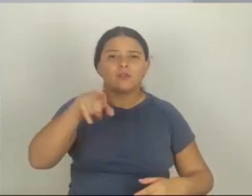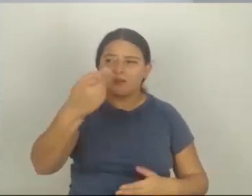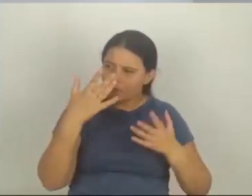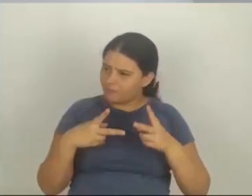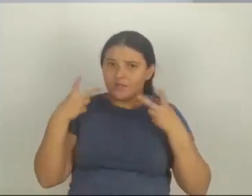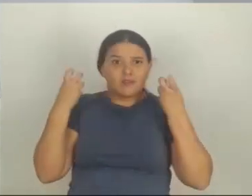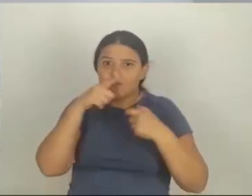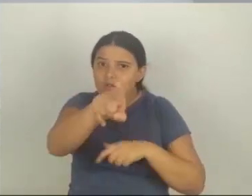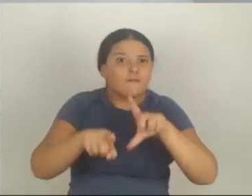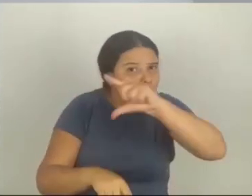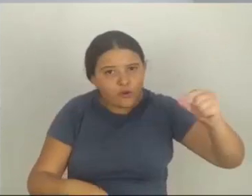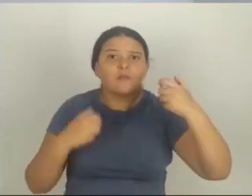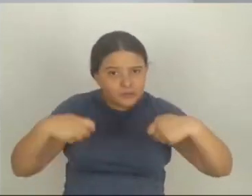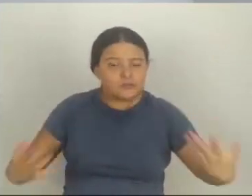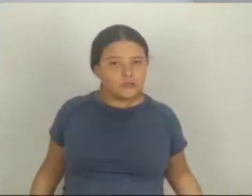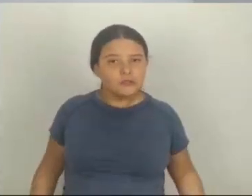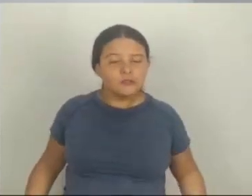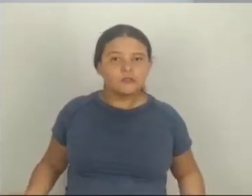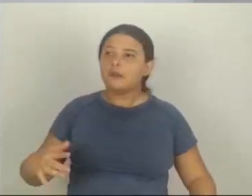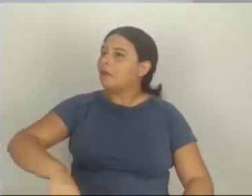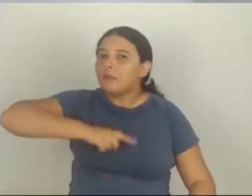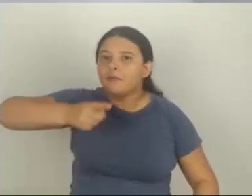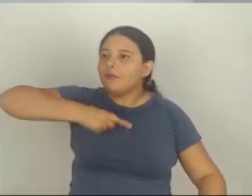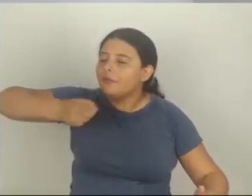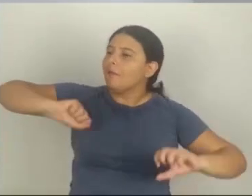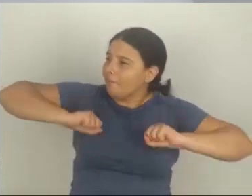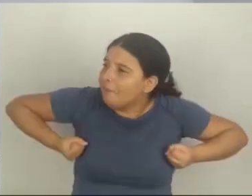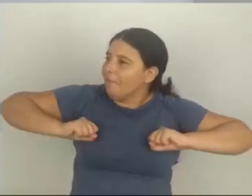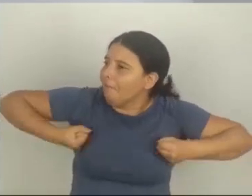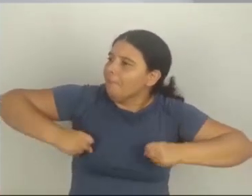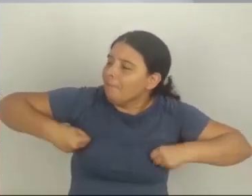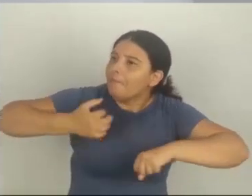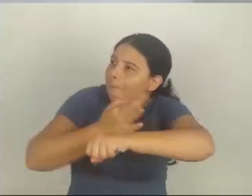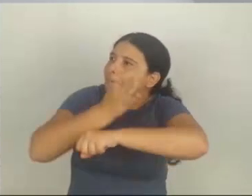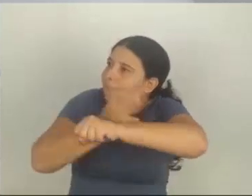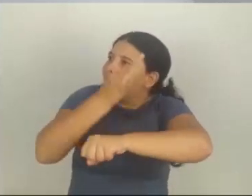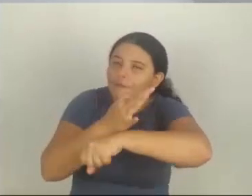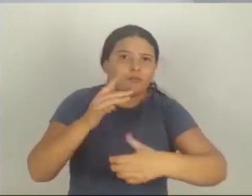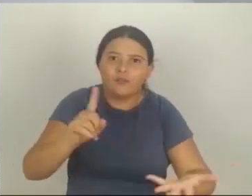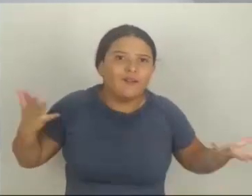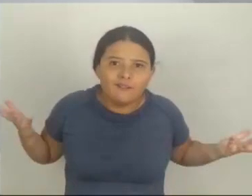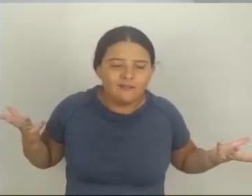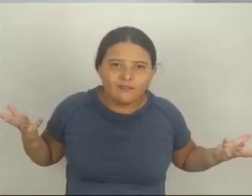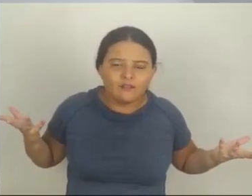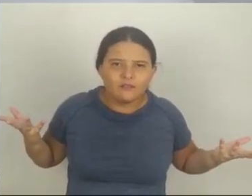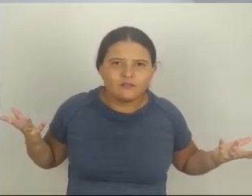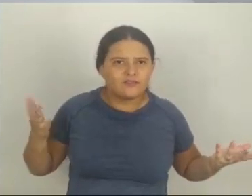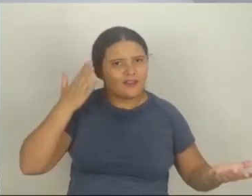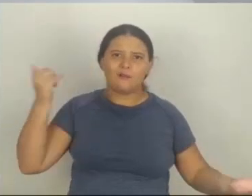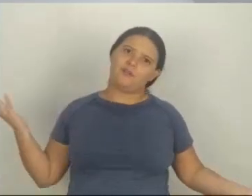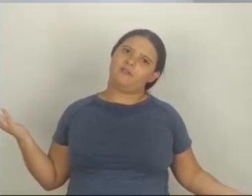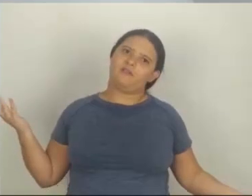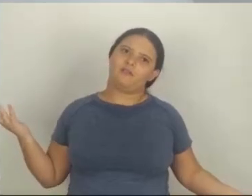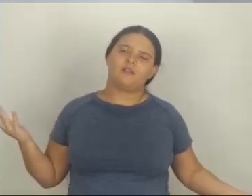percebe, você tem que sair fora. Porque não adianta você ficar dando murro em ponta de faca ou ficar, sabe, dependendo de migalhas, não